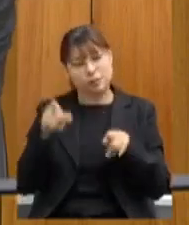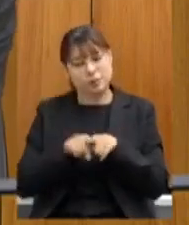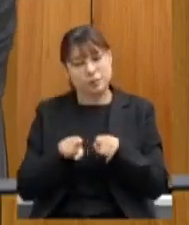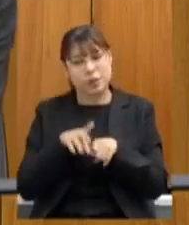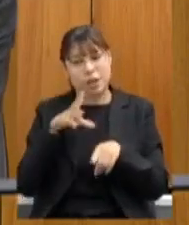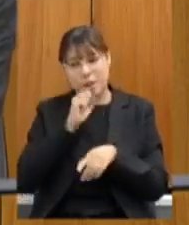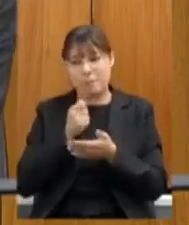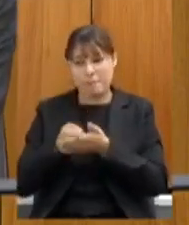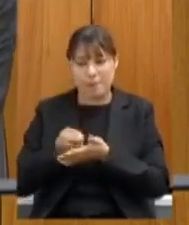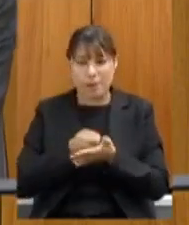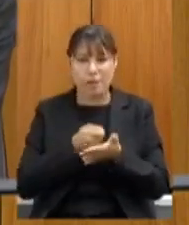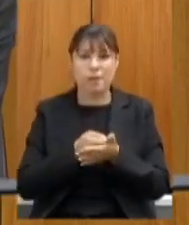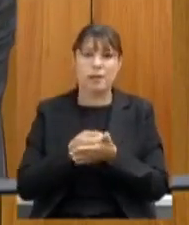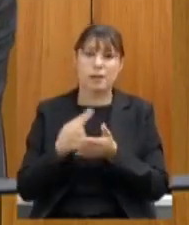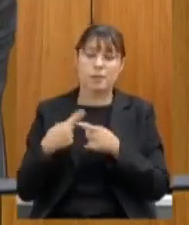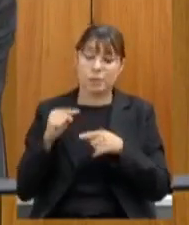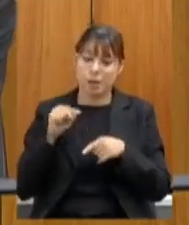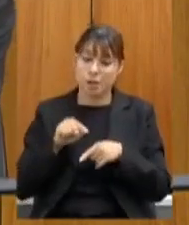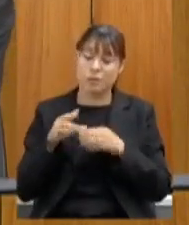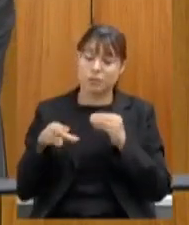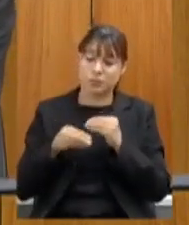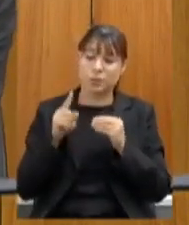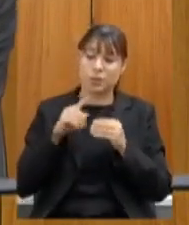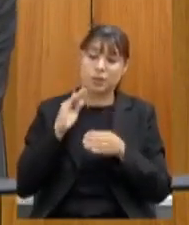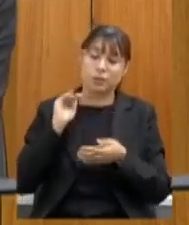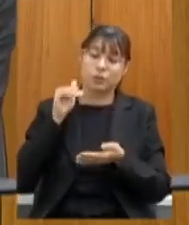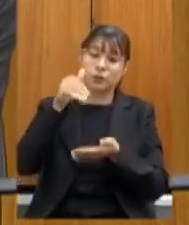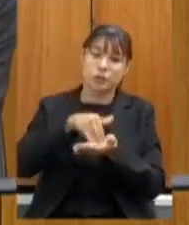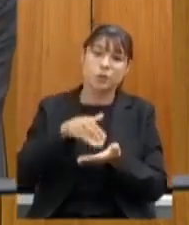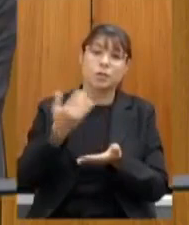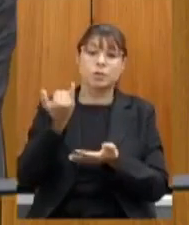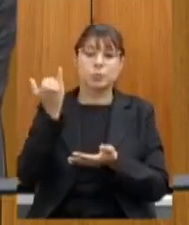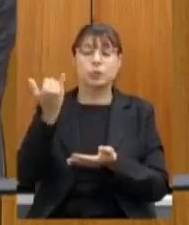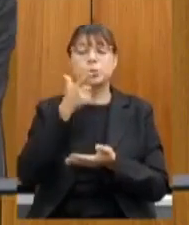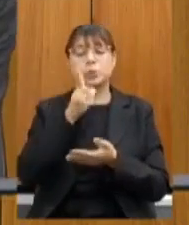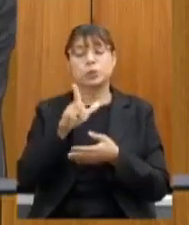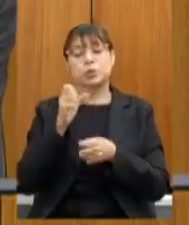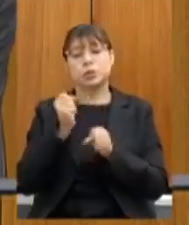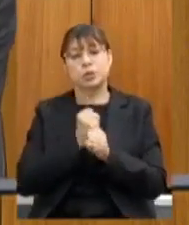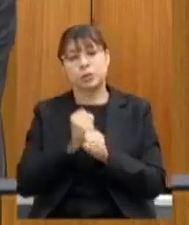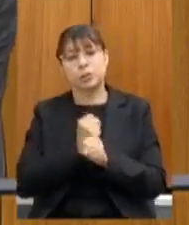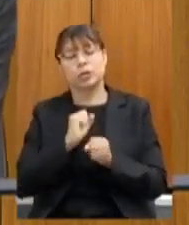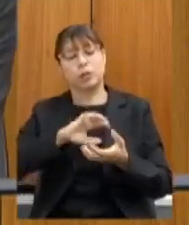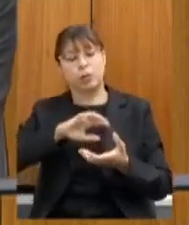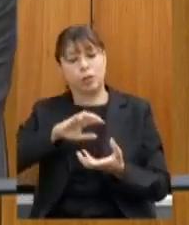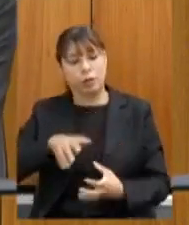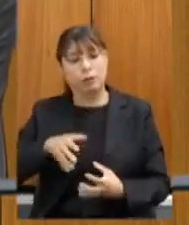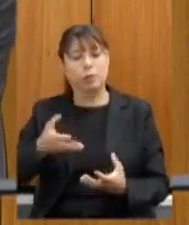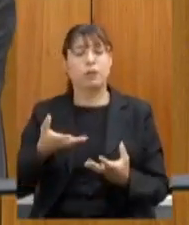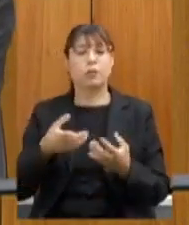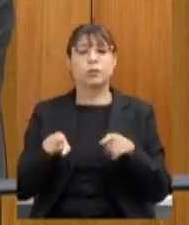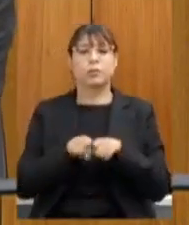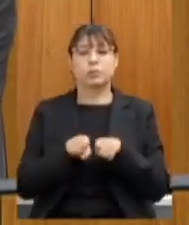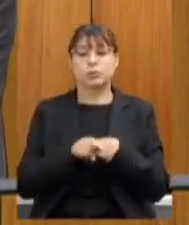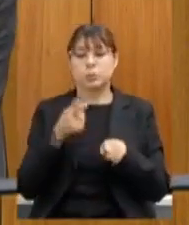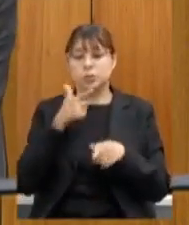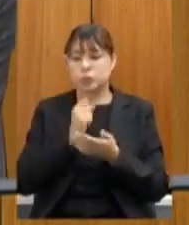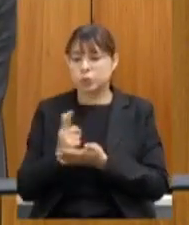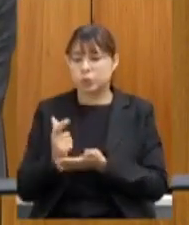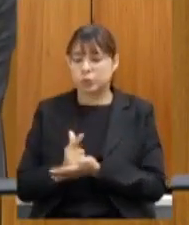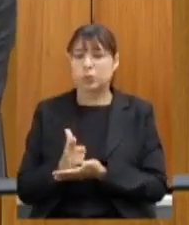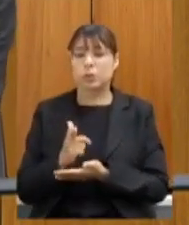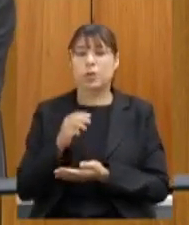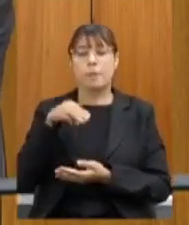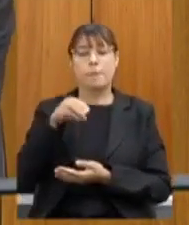emendas porque são emendas que vão fazer diferença lá na ponta para obras reformas aquisição de imobiliário de